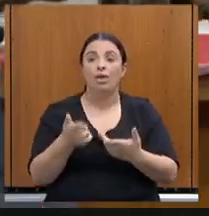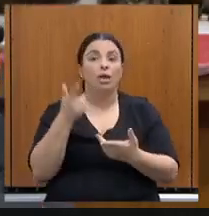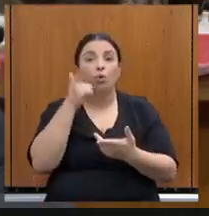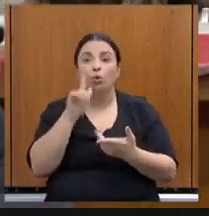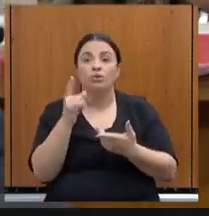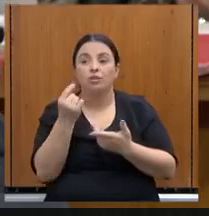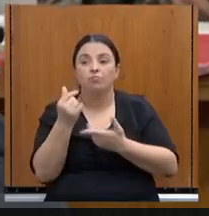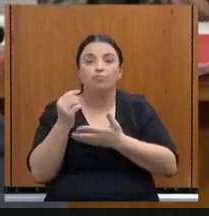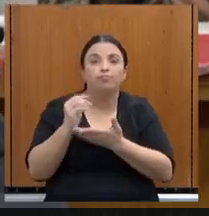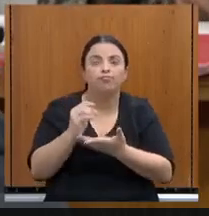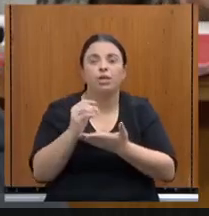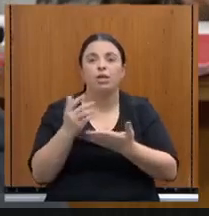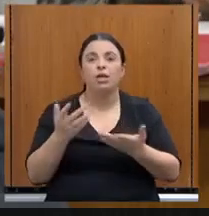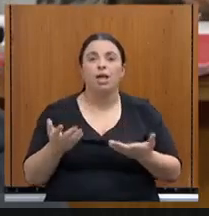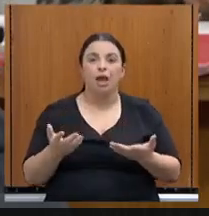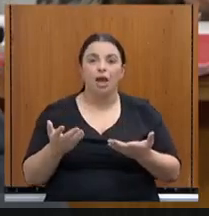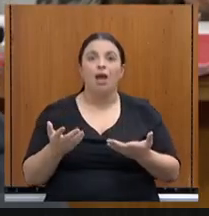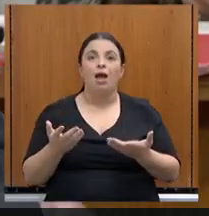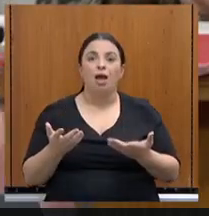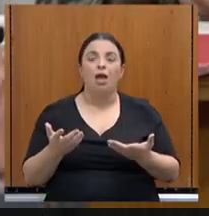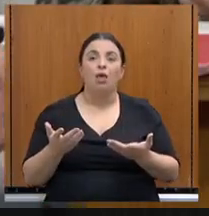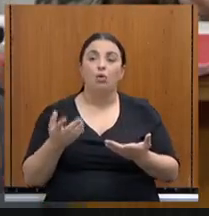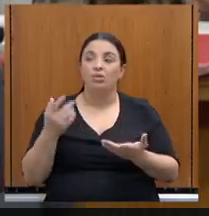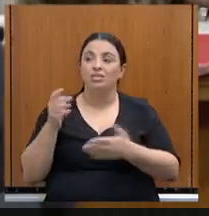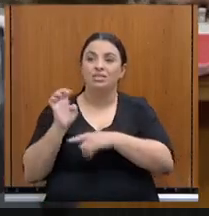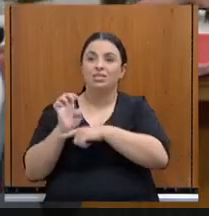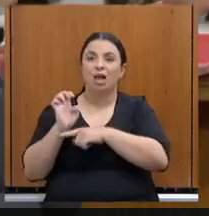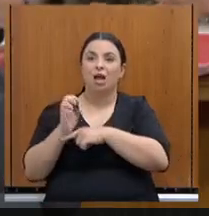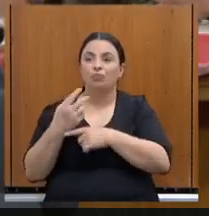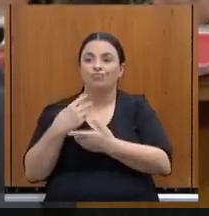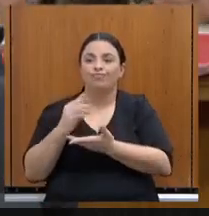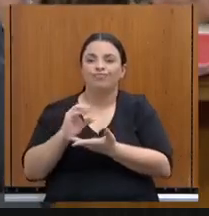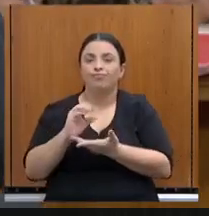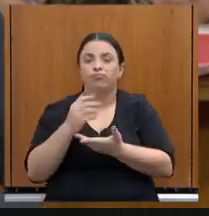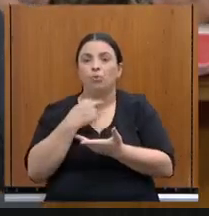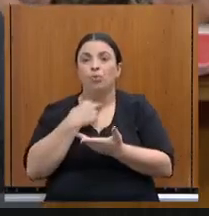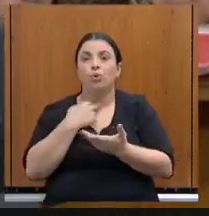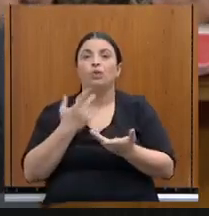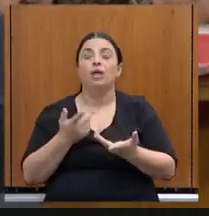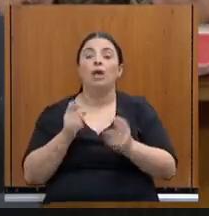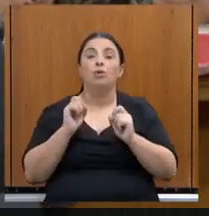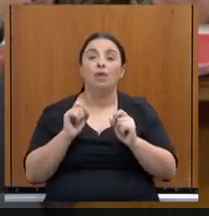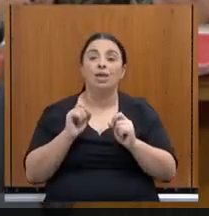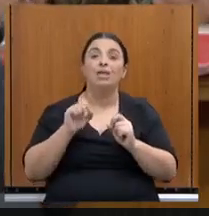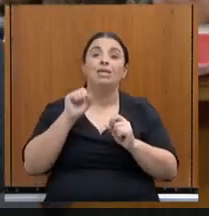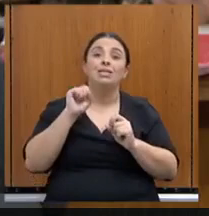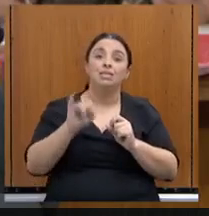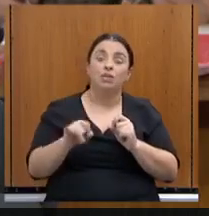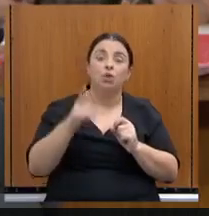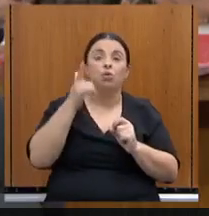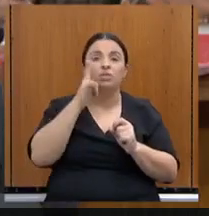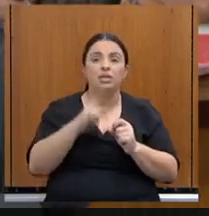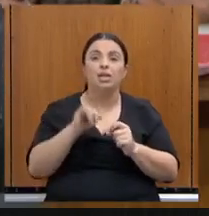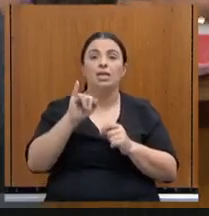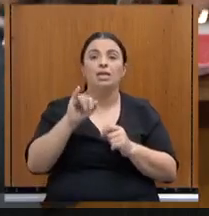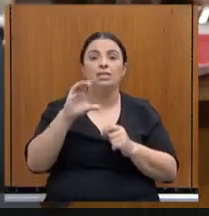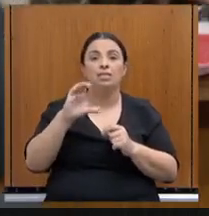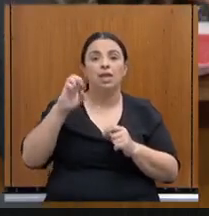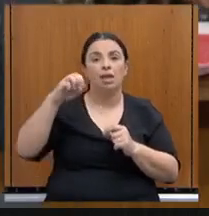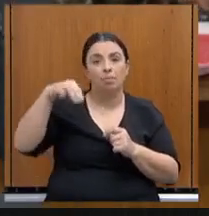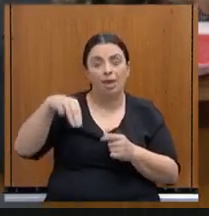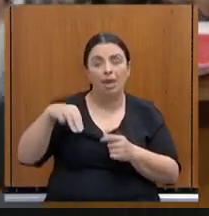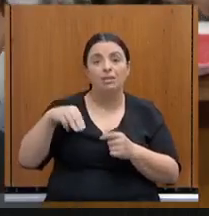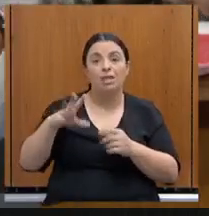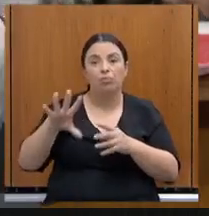investimento, ele dá um trabalho de que o investimento, aquilo que incrementar de arrecadação de ICMS, aquilo que foi